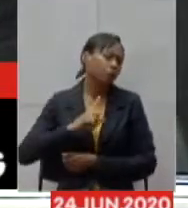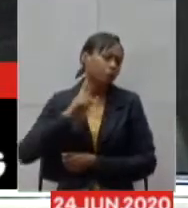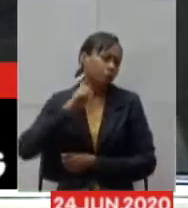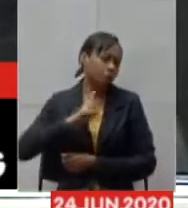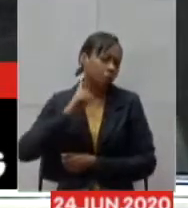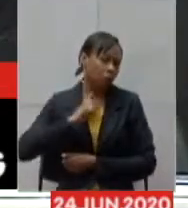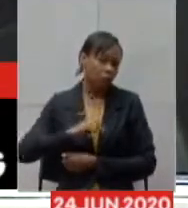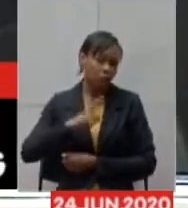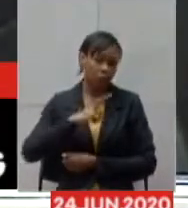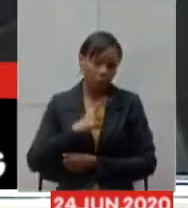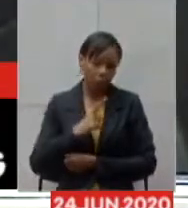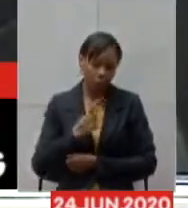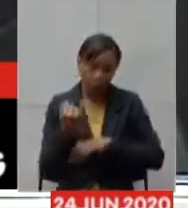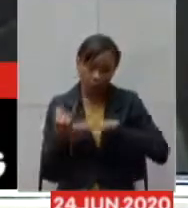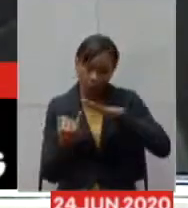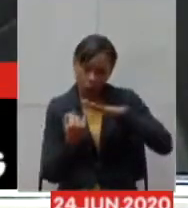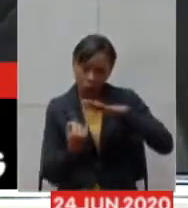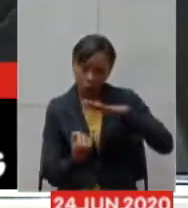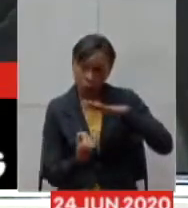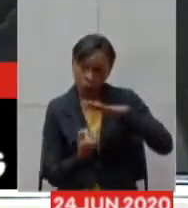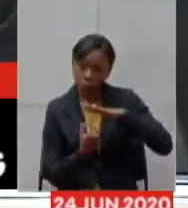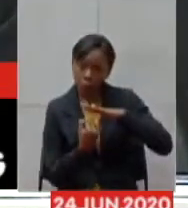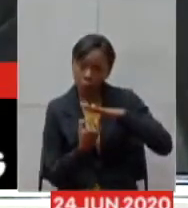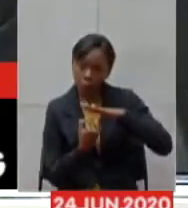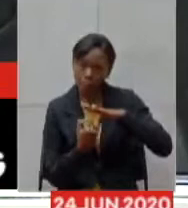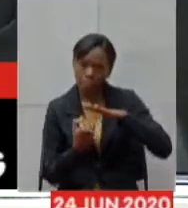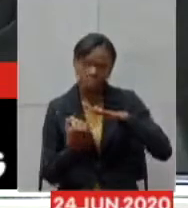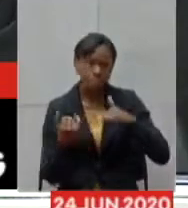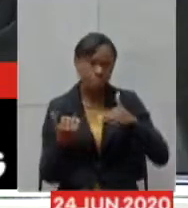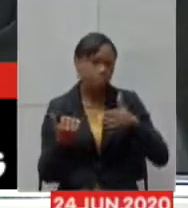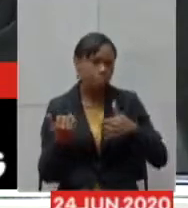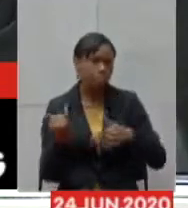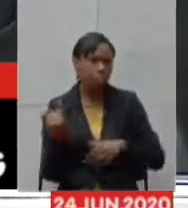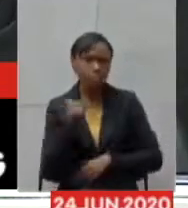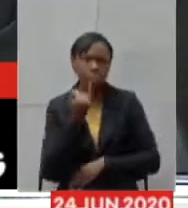instituição que é a Polícia Militar de Minas Gerais